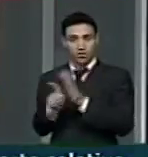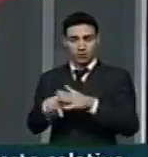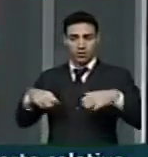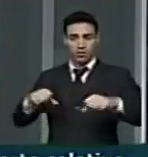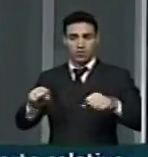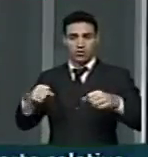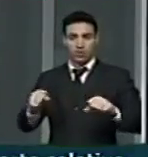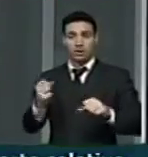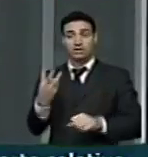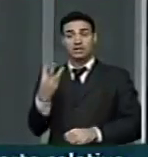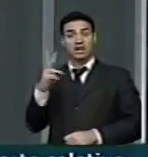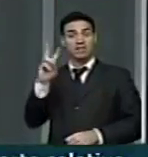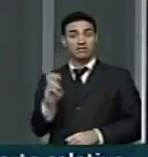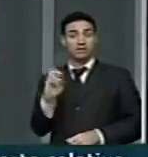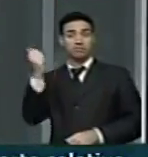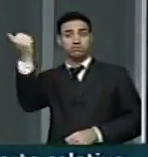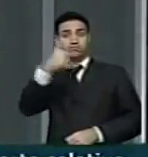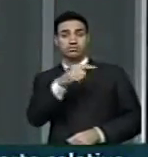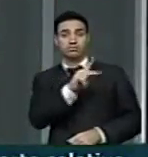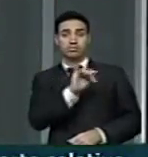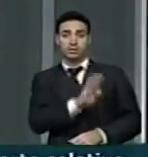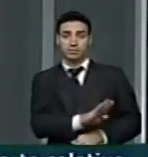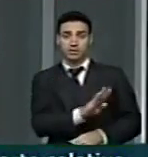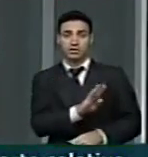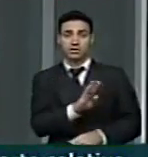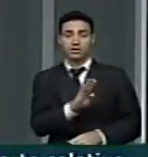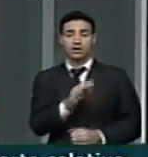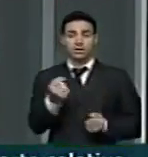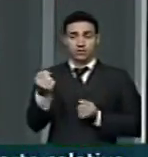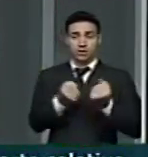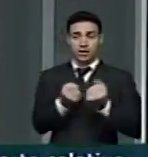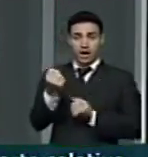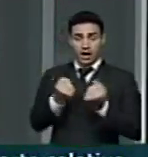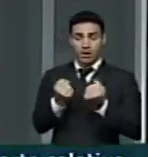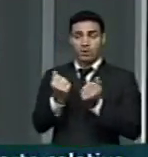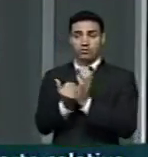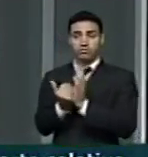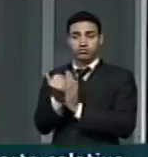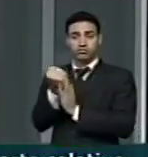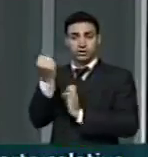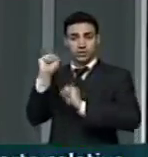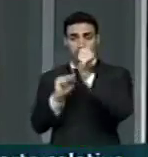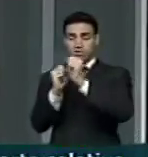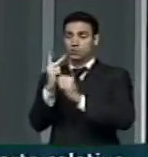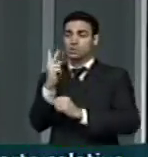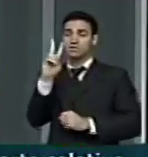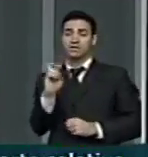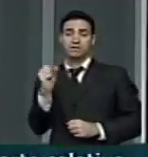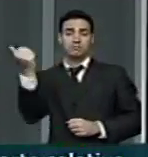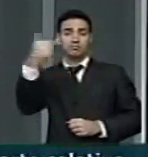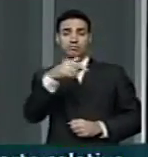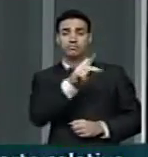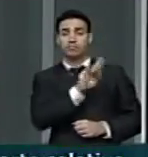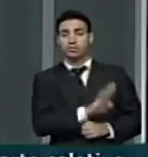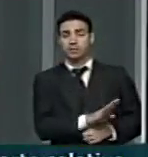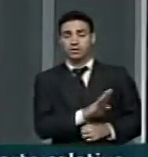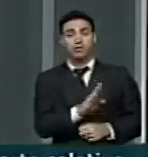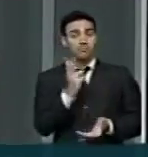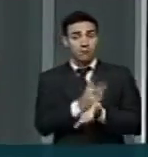crescendo três vezes o PIB, a indústria automobilística, duas vezes o PIB. E nesse mesmo período, quando a gente